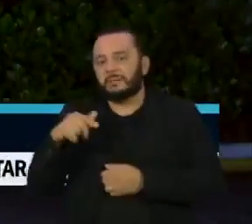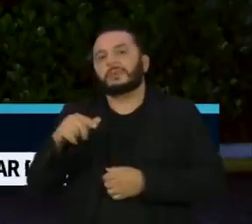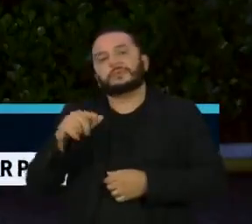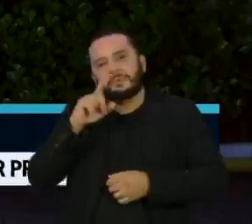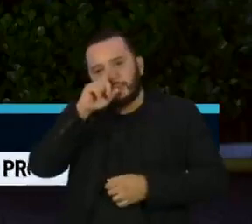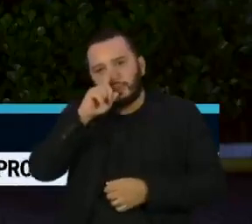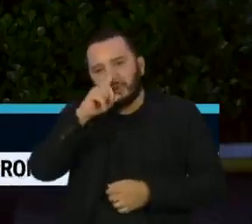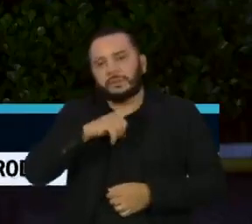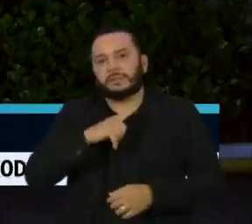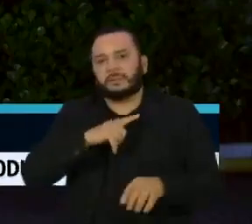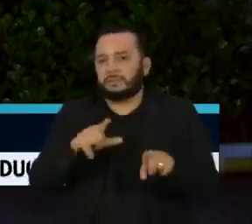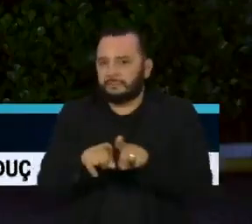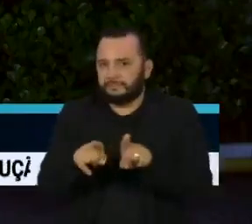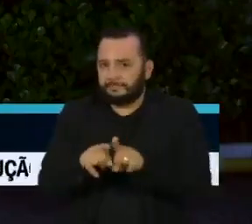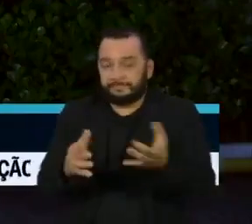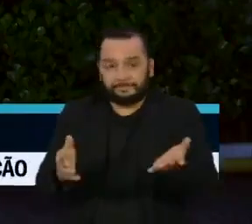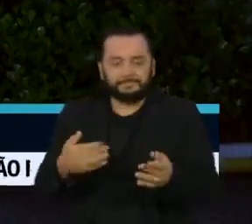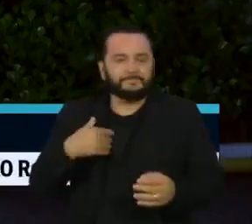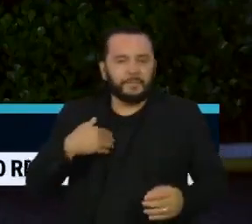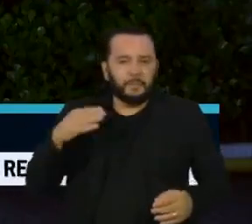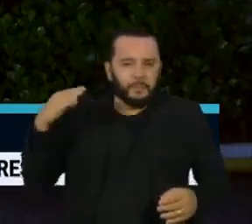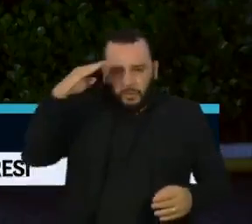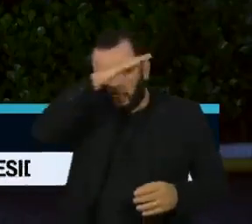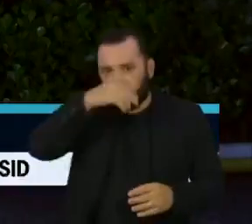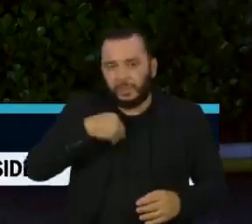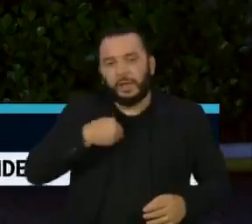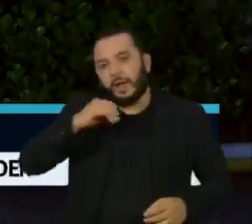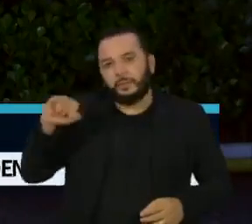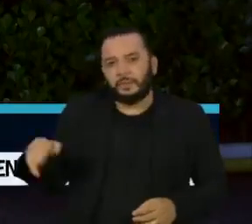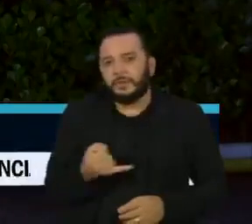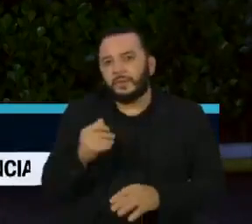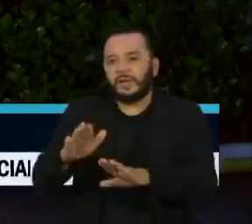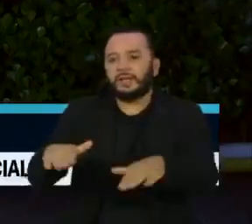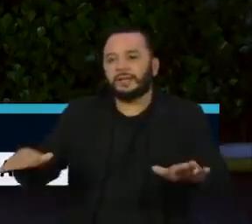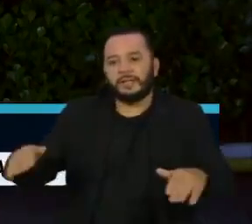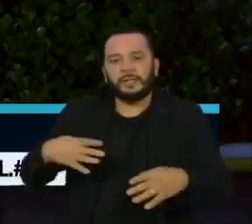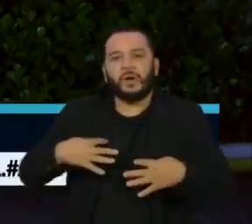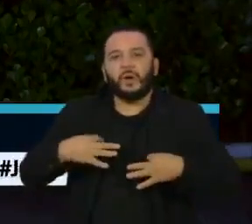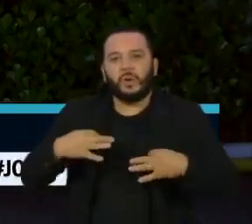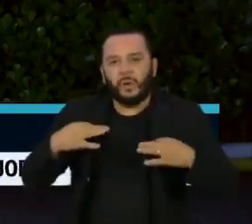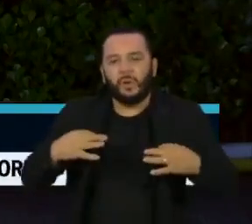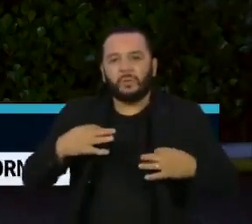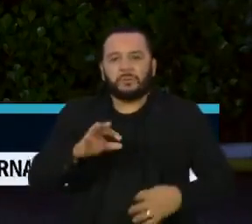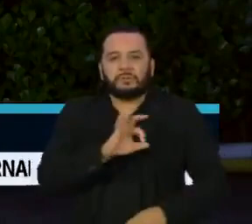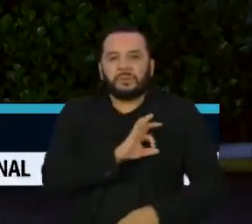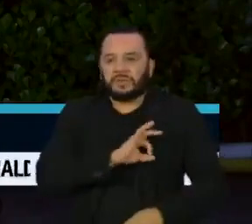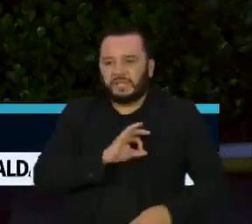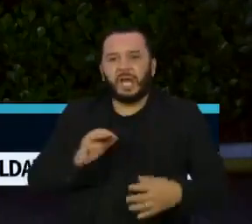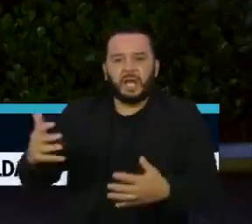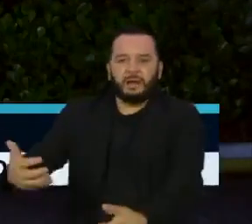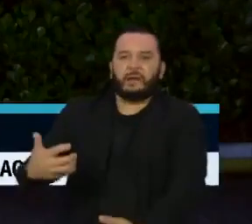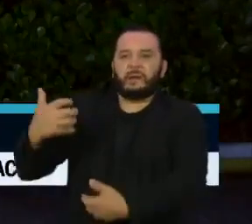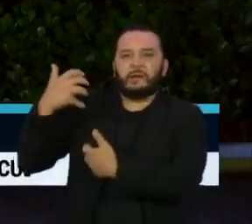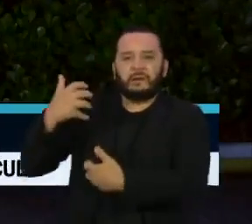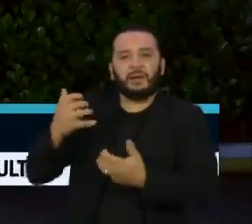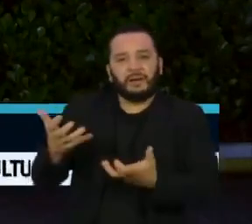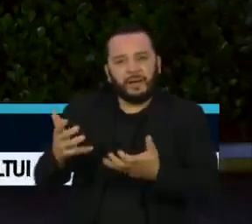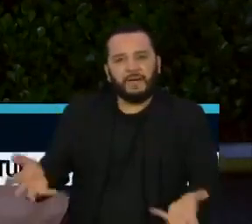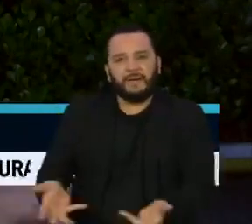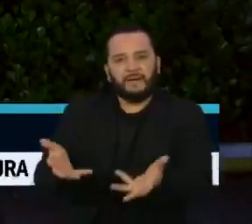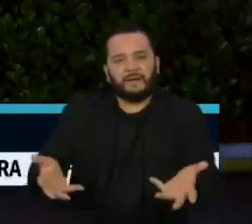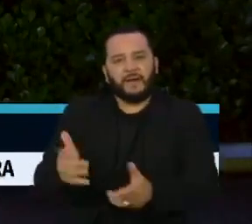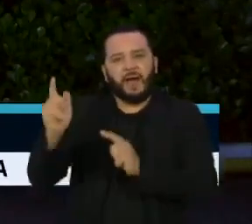vez que Bolsonaro aproveitou a presença de crianças trajadas como militares para reforçar sua política de armamento da população.